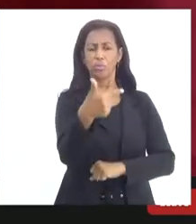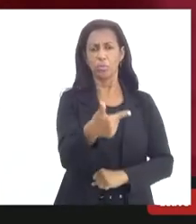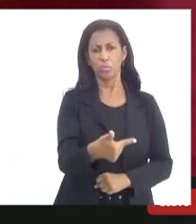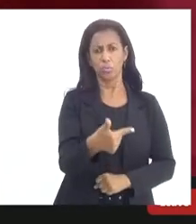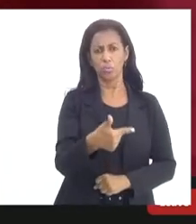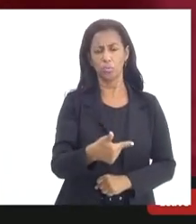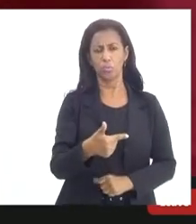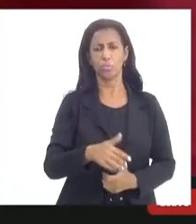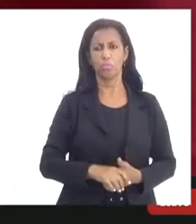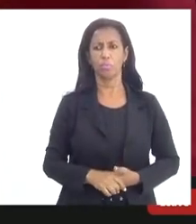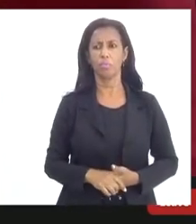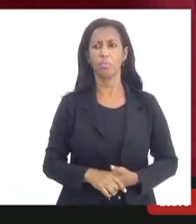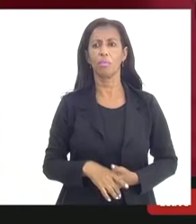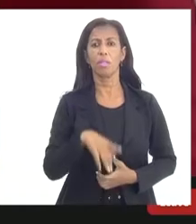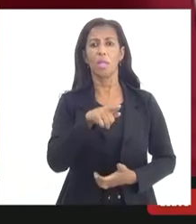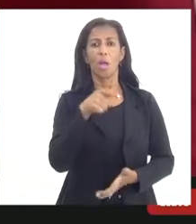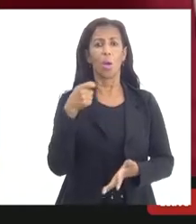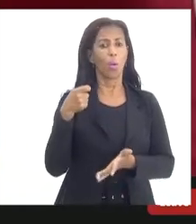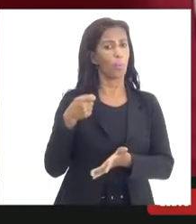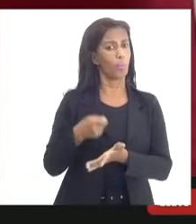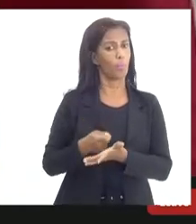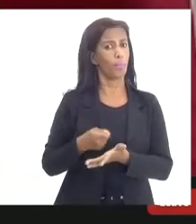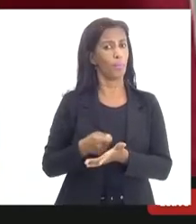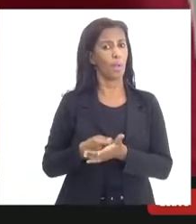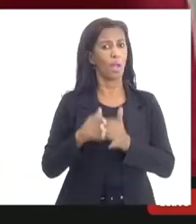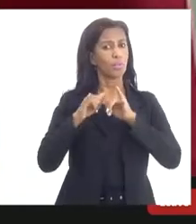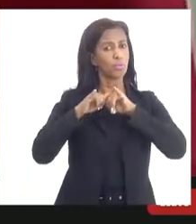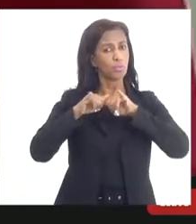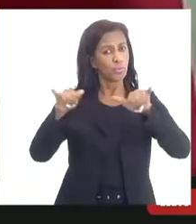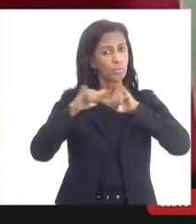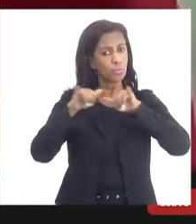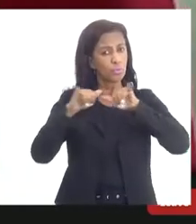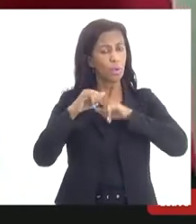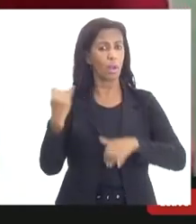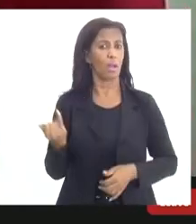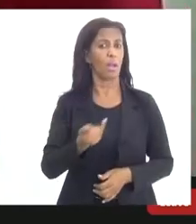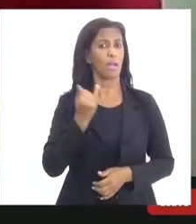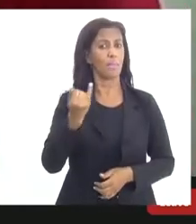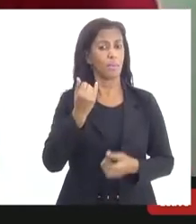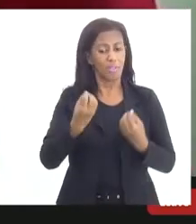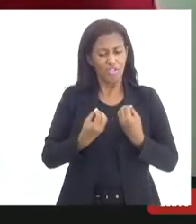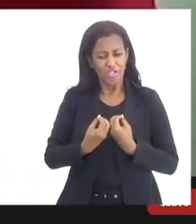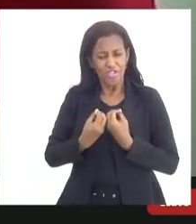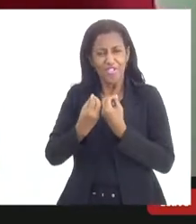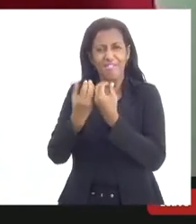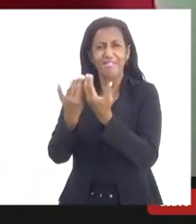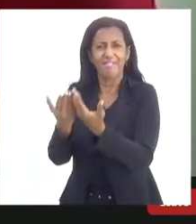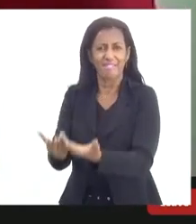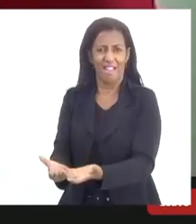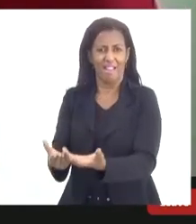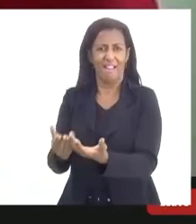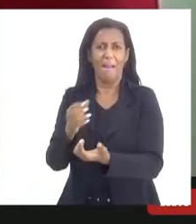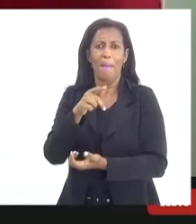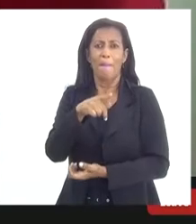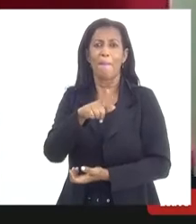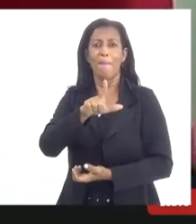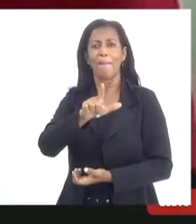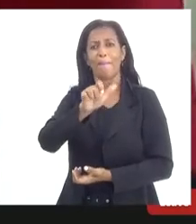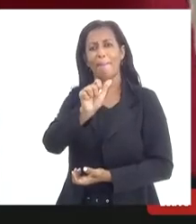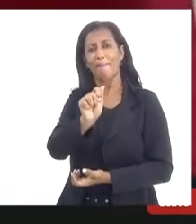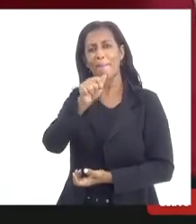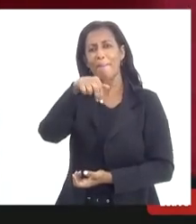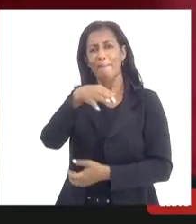de que vocês estão obrigadas a divulgar a importância da doação de medula ósseas e plaquetas